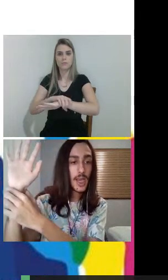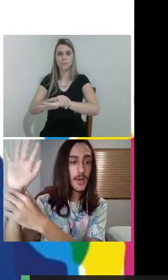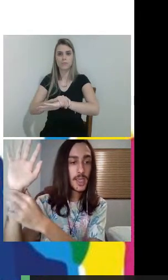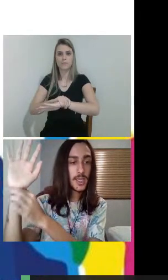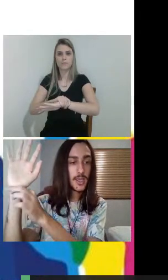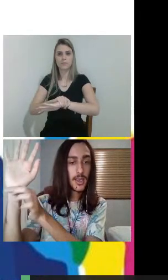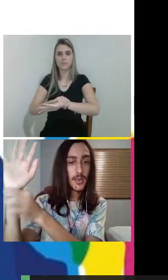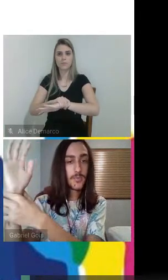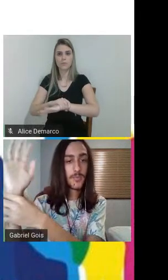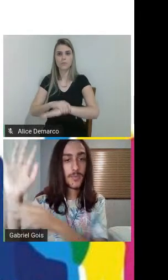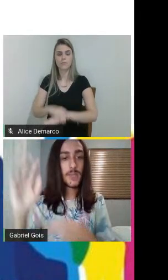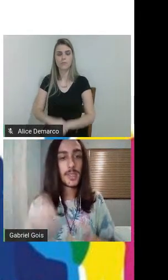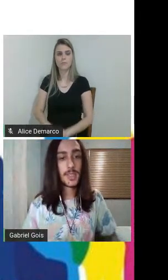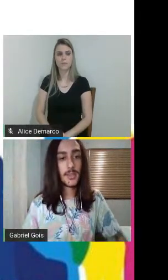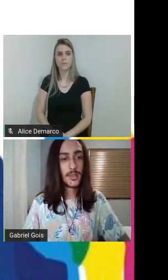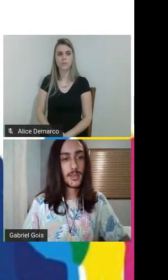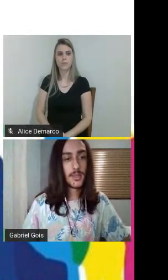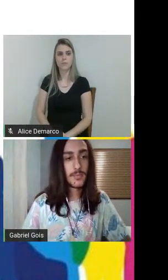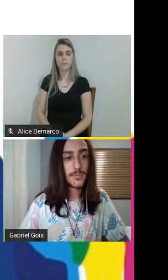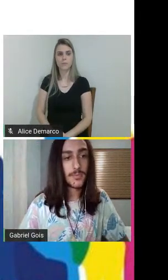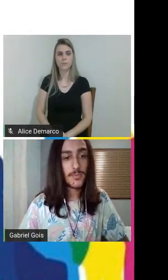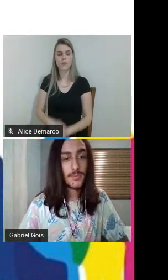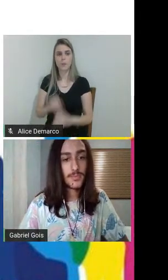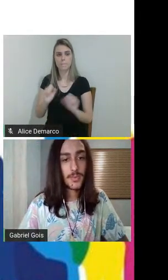local aqui. Pode passar.